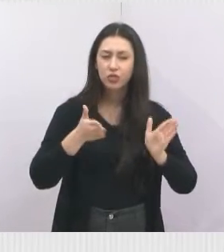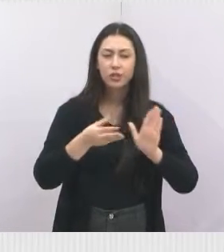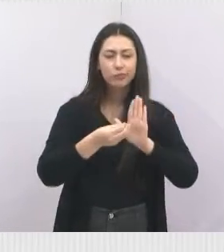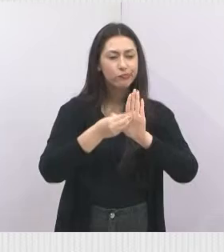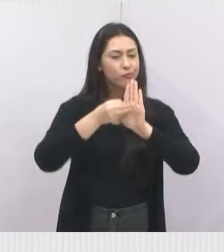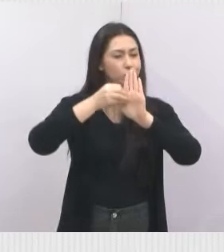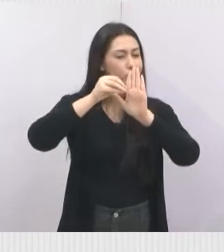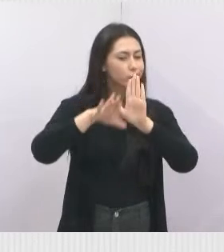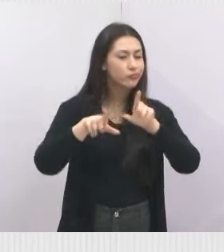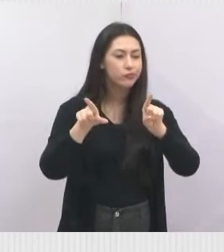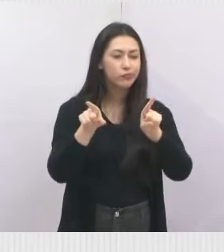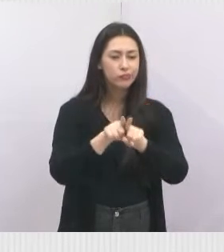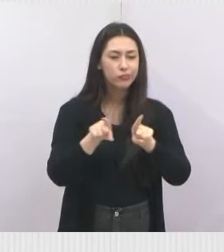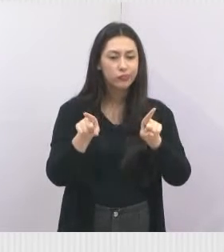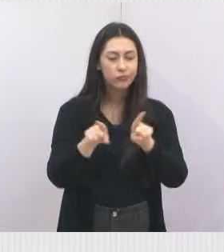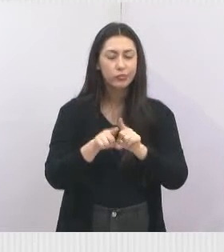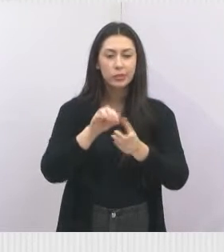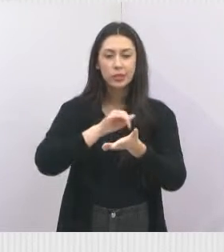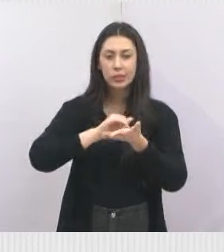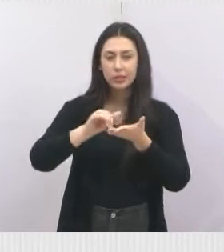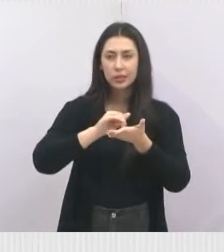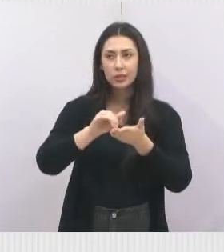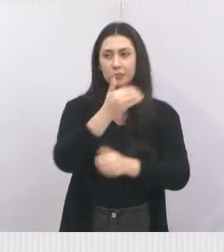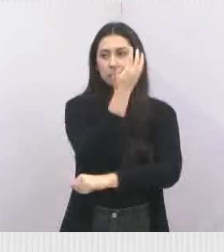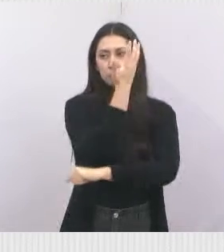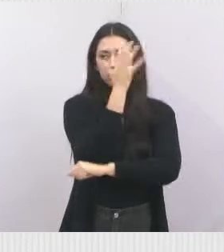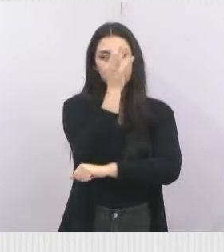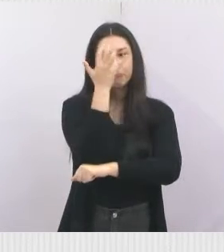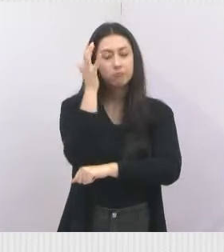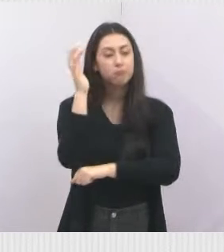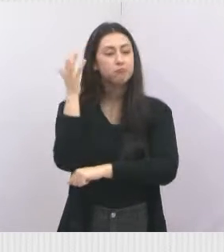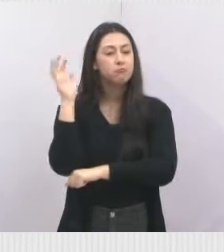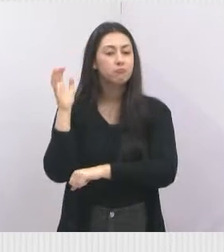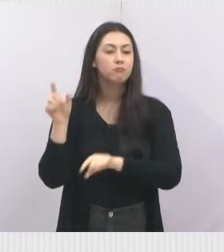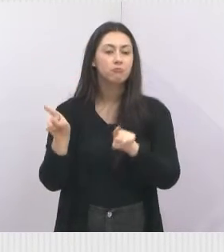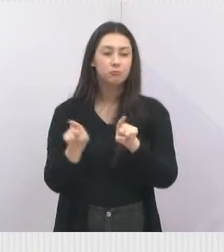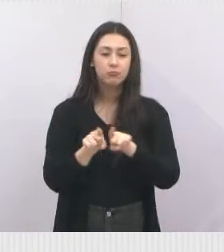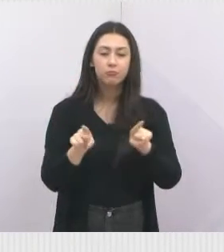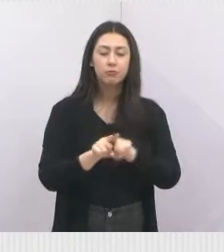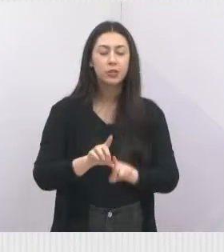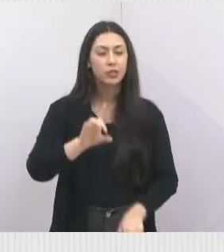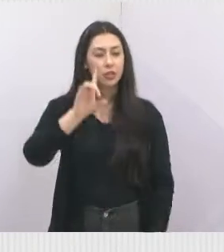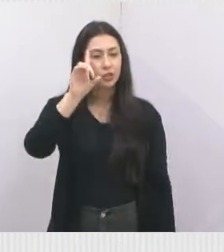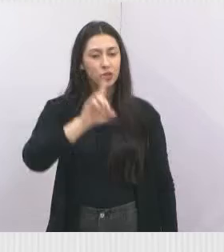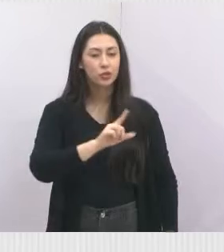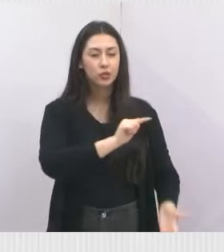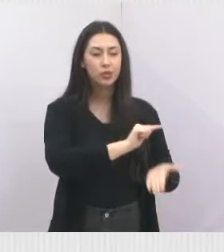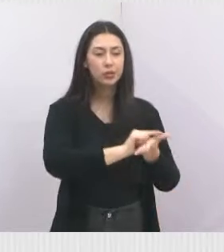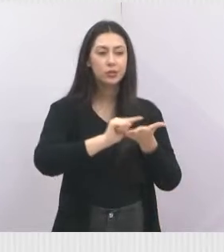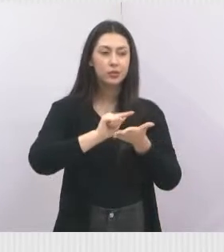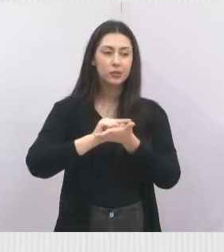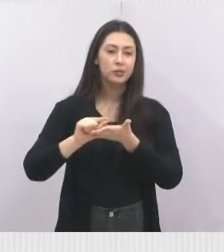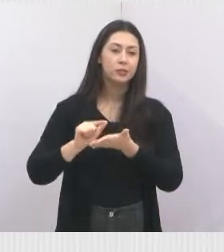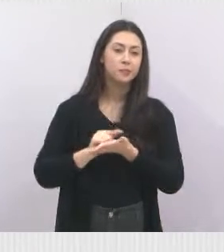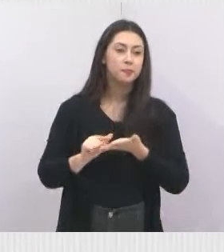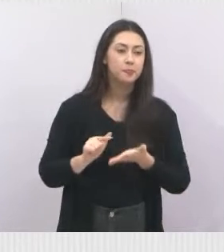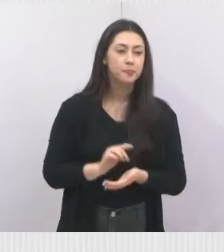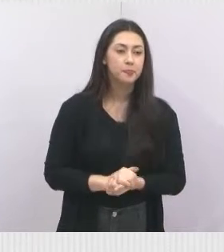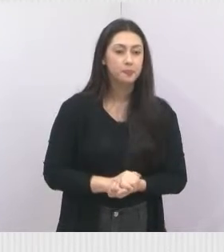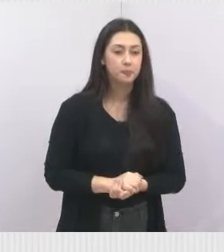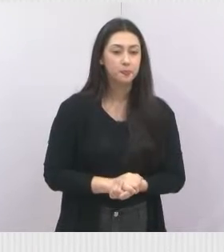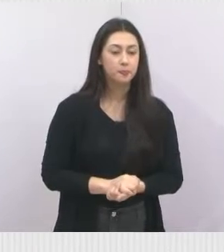indicação também para a Secretaria de Meio Ambiente, na Diretoria de Limpezas Públicas, com o Machado,